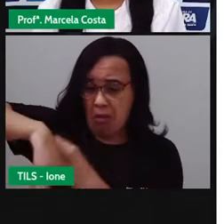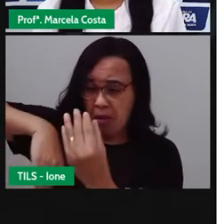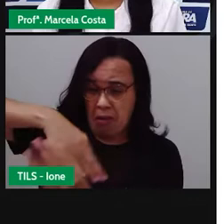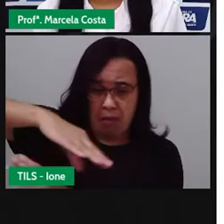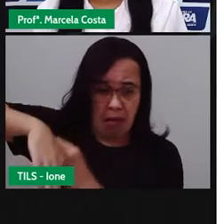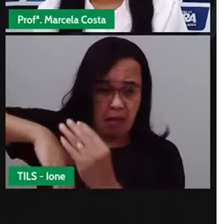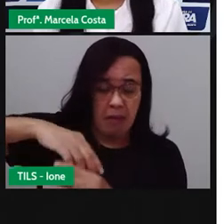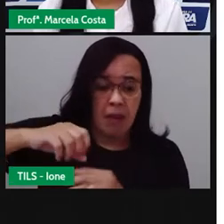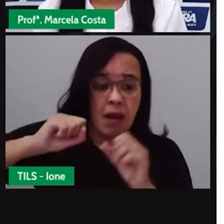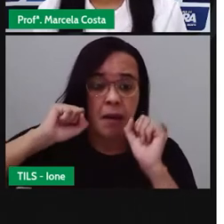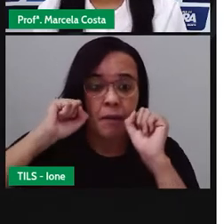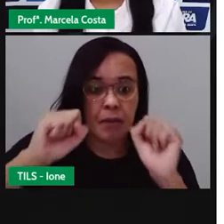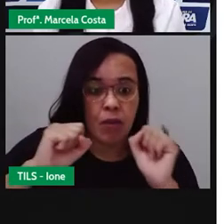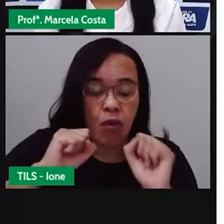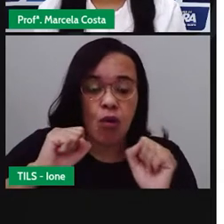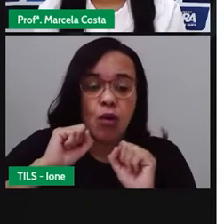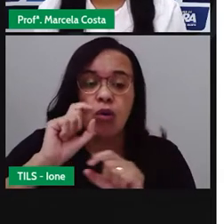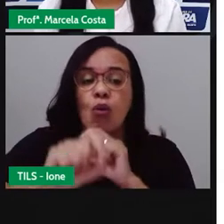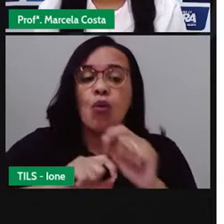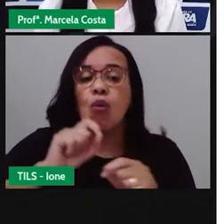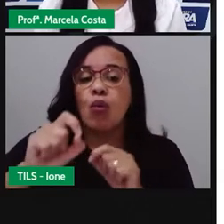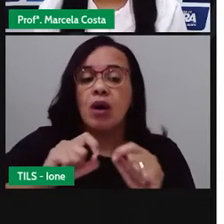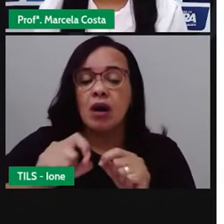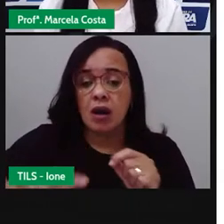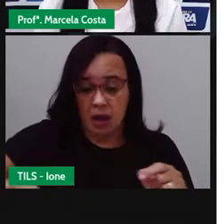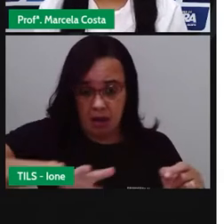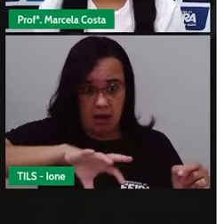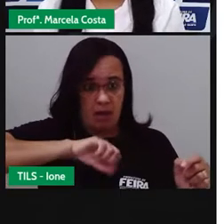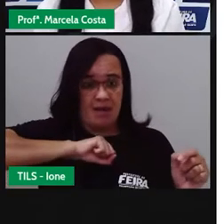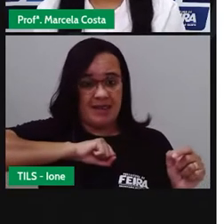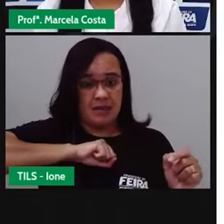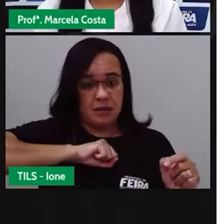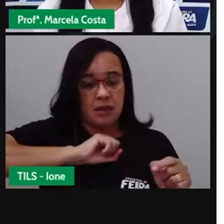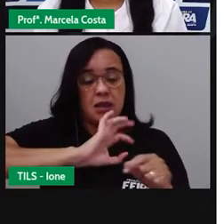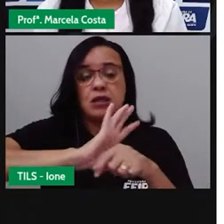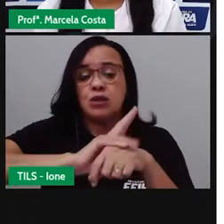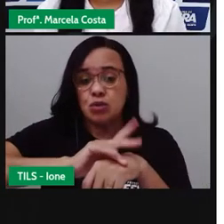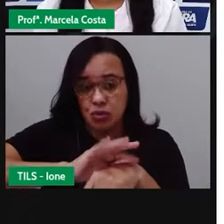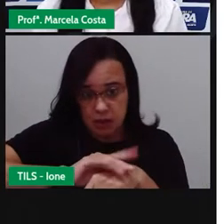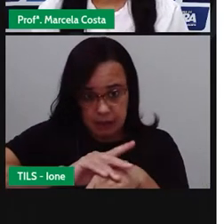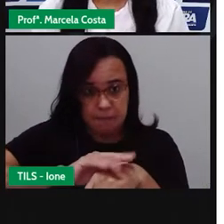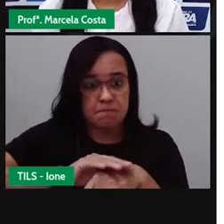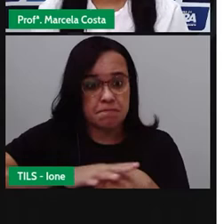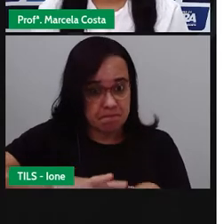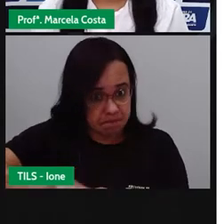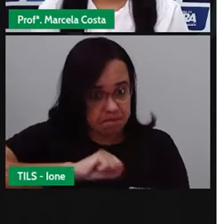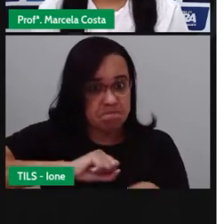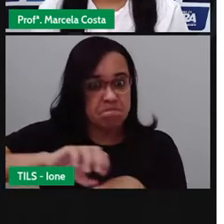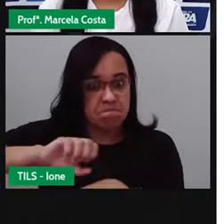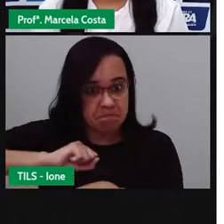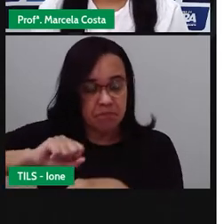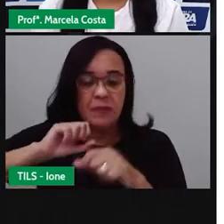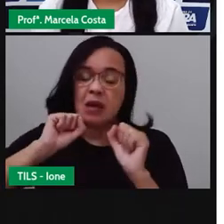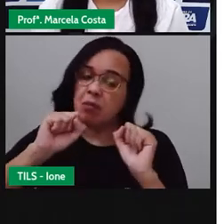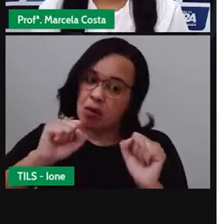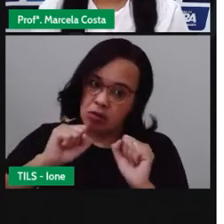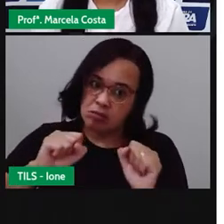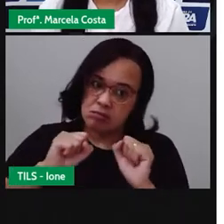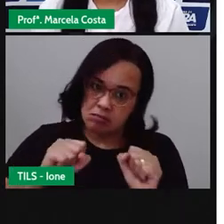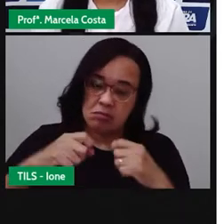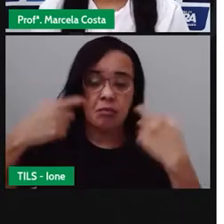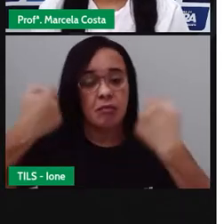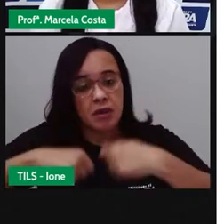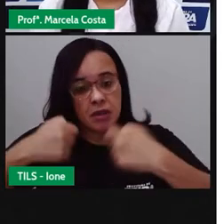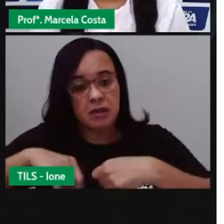acumular ali fungos, bactérias, que podem contribuir para gerar doença. Então, por isso que é muito importante manter tudo